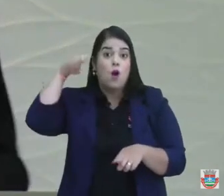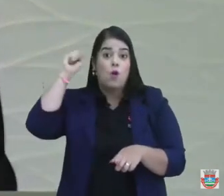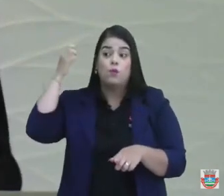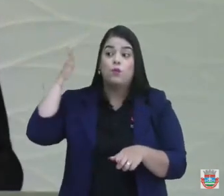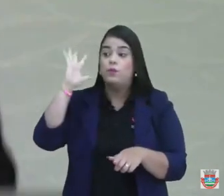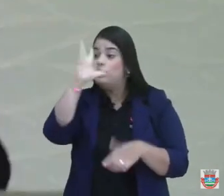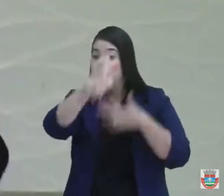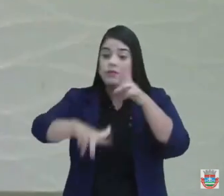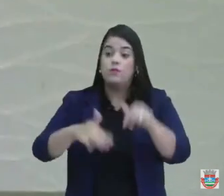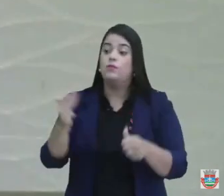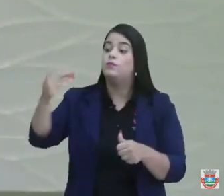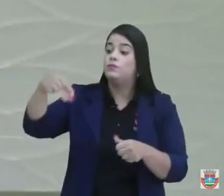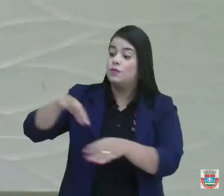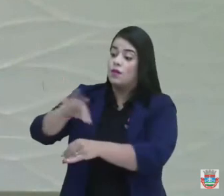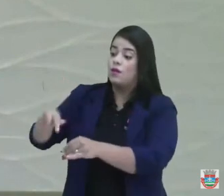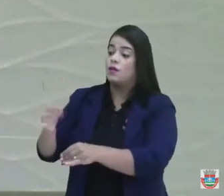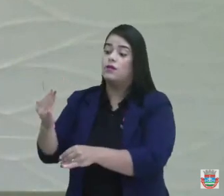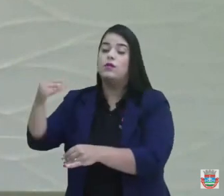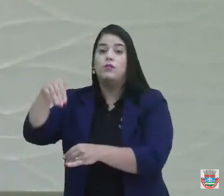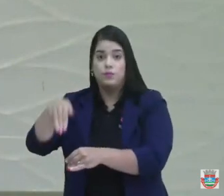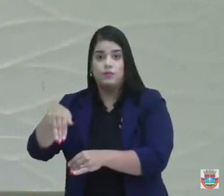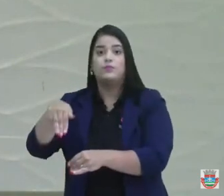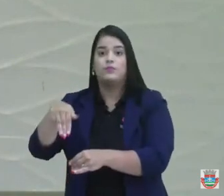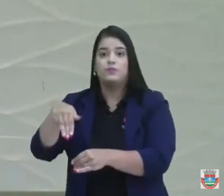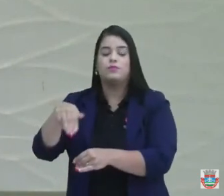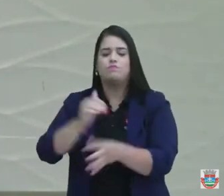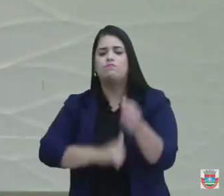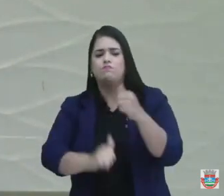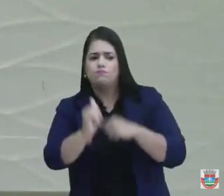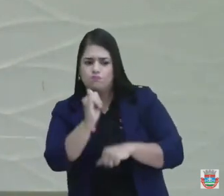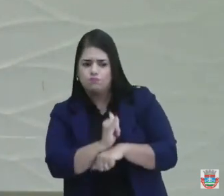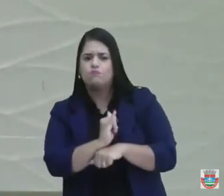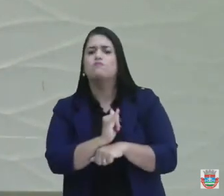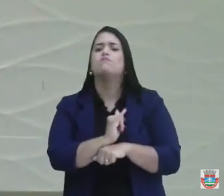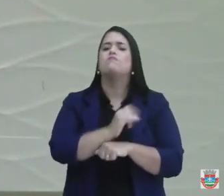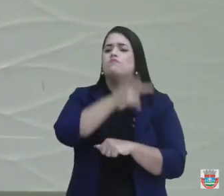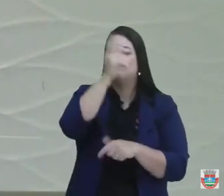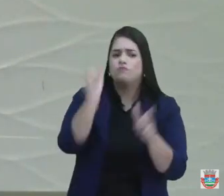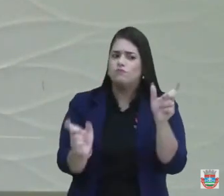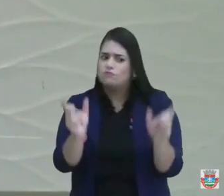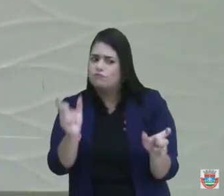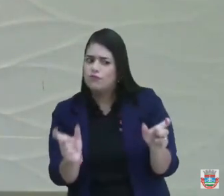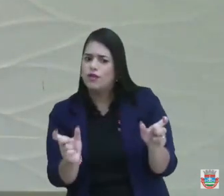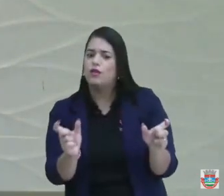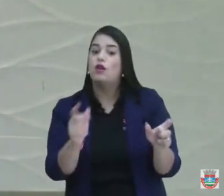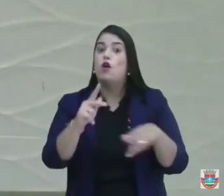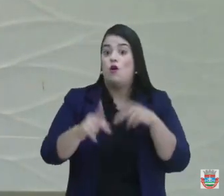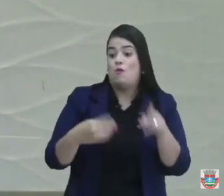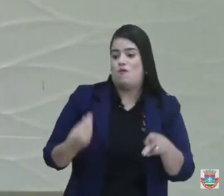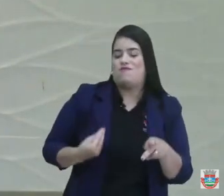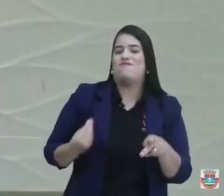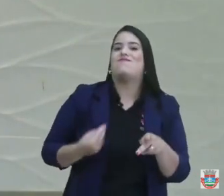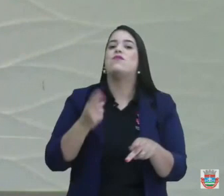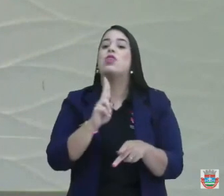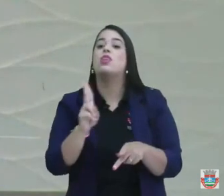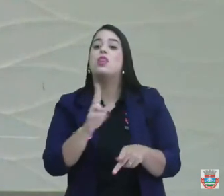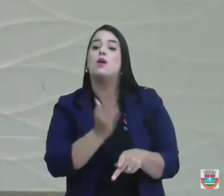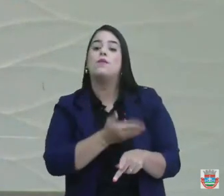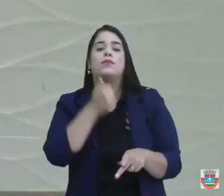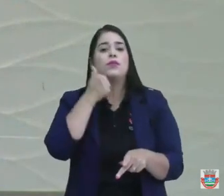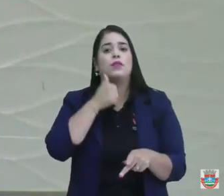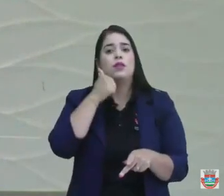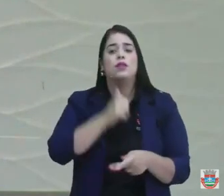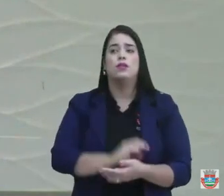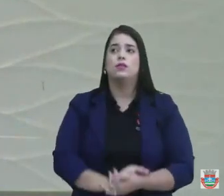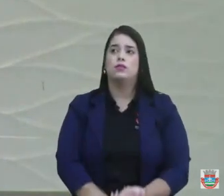da Rádio Sombeta FM, Espírito Santo FM, internautas, pessoal aqui presente, em nome da nossa amiga Dona Zéfa,